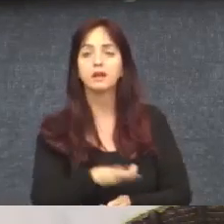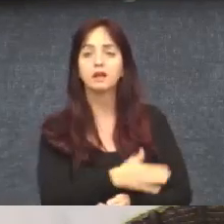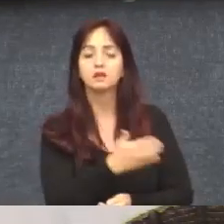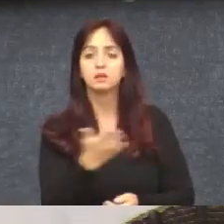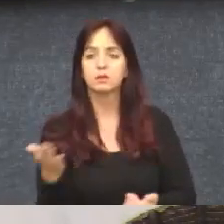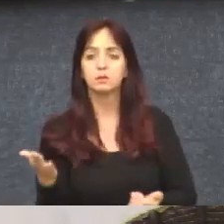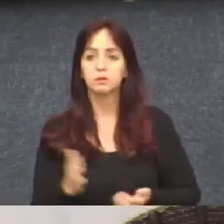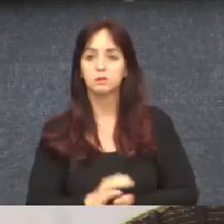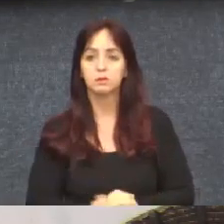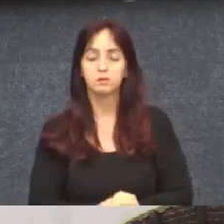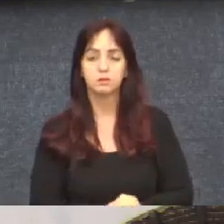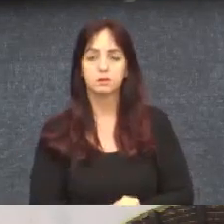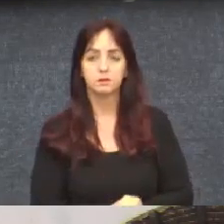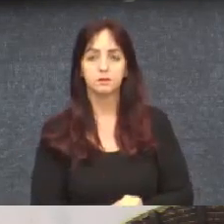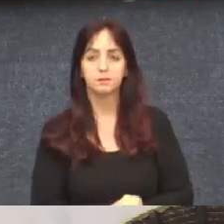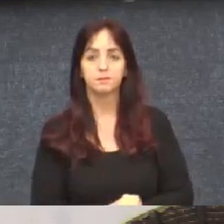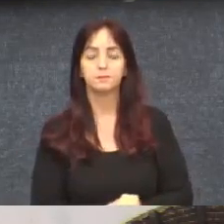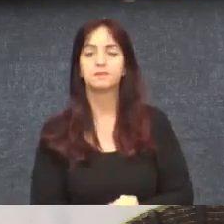todos.